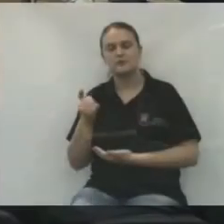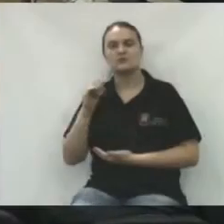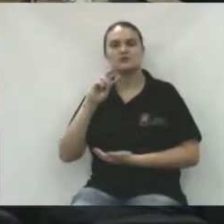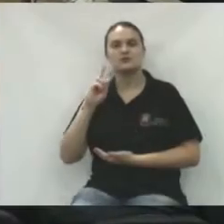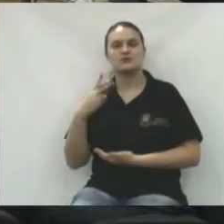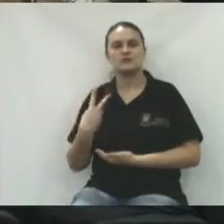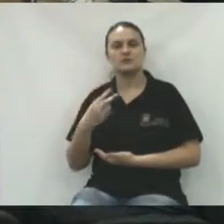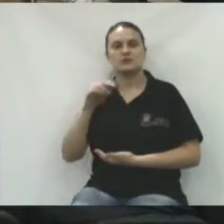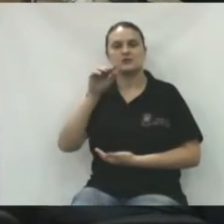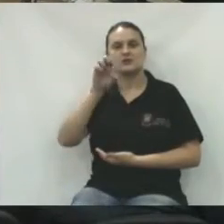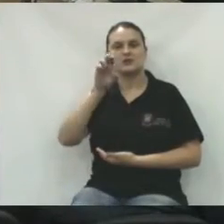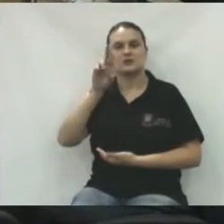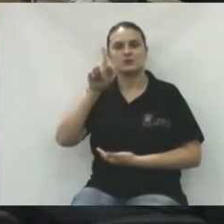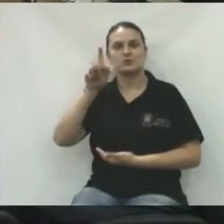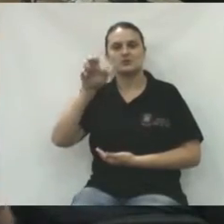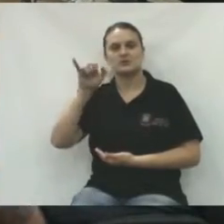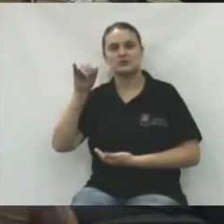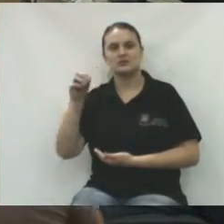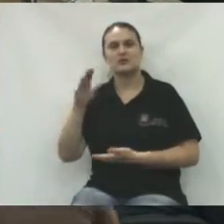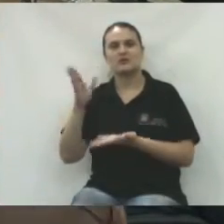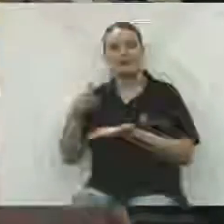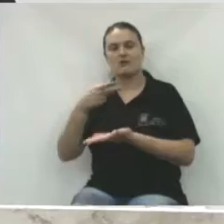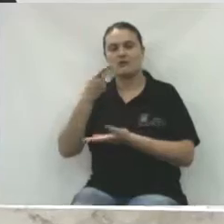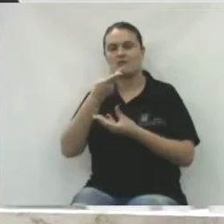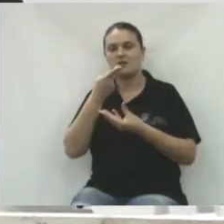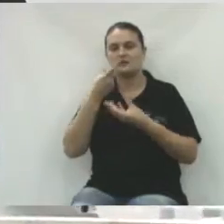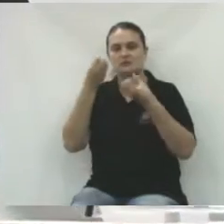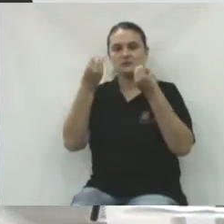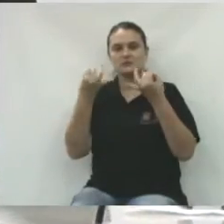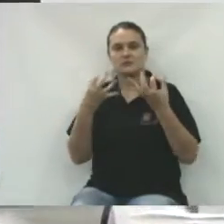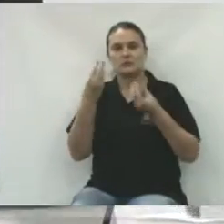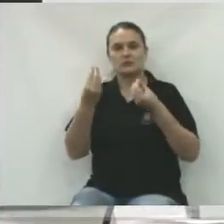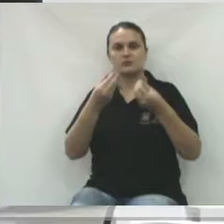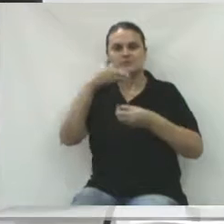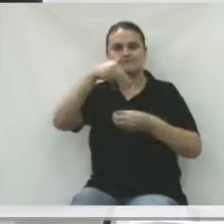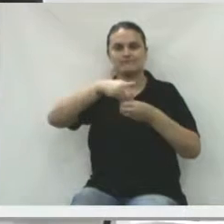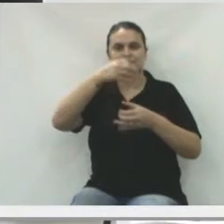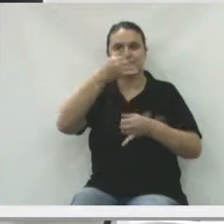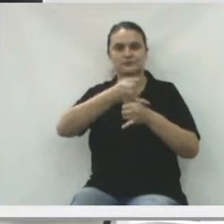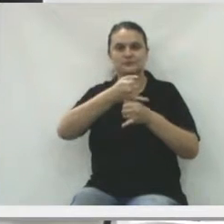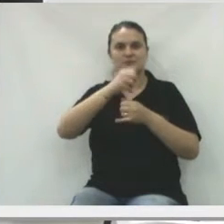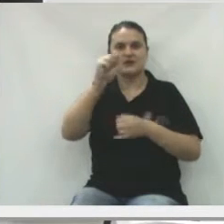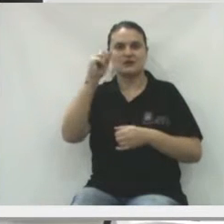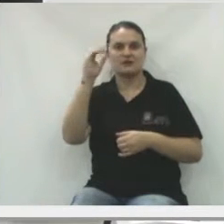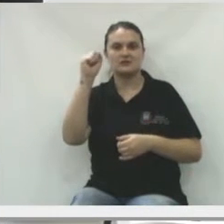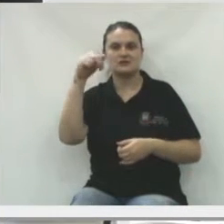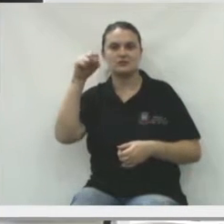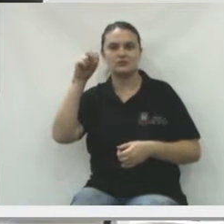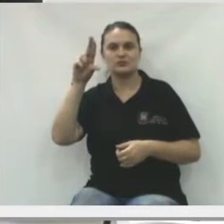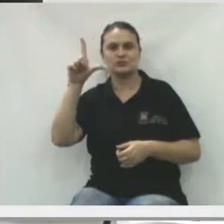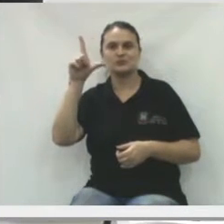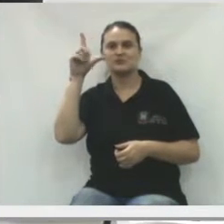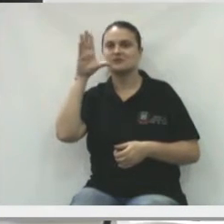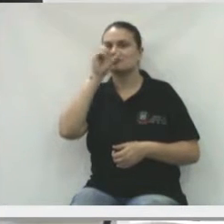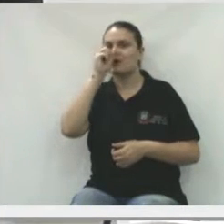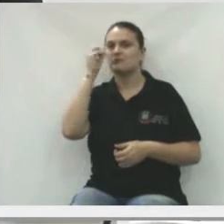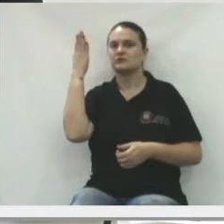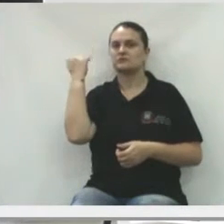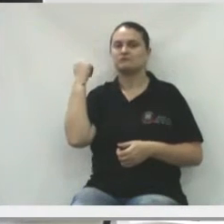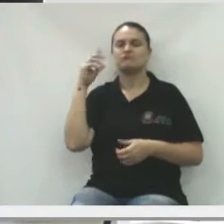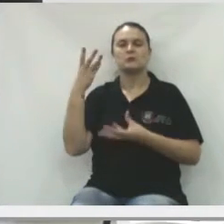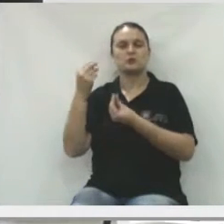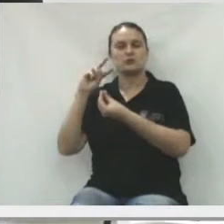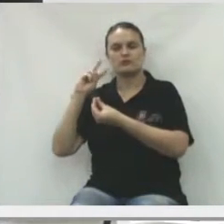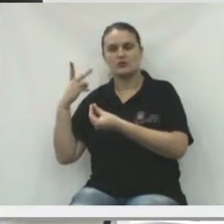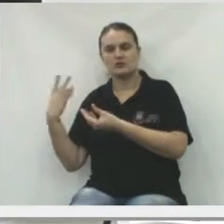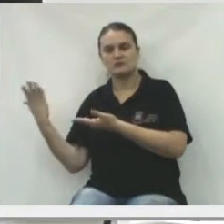Aproveitando aí, durante o seu Eugênio, o vereador Eugênio, que foi a nossa eleição da diretoria da CanSul no